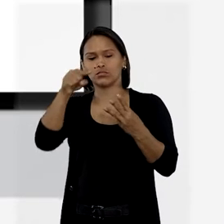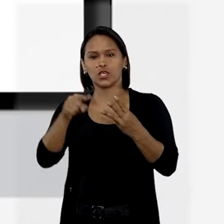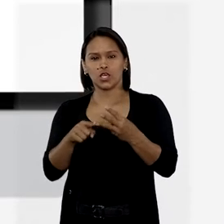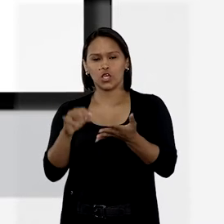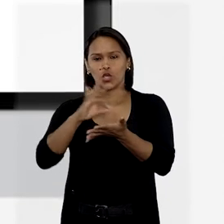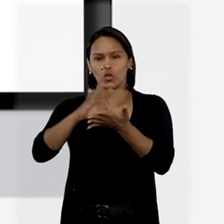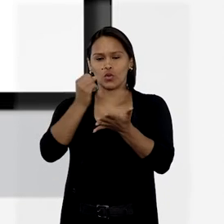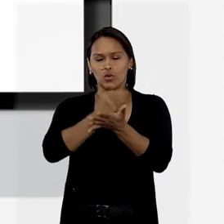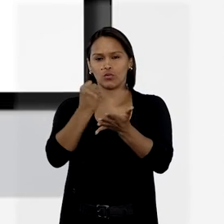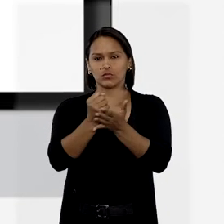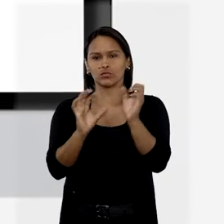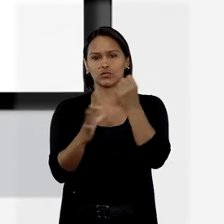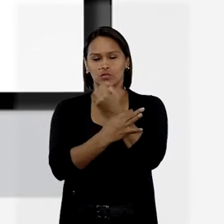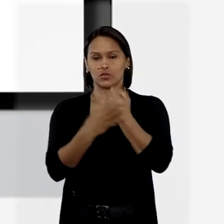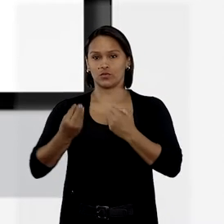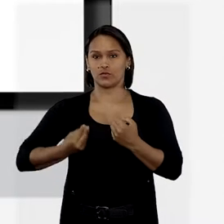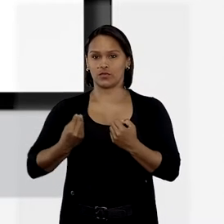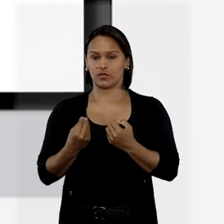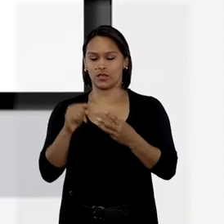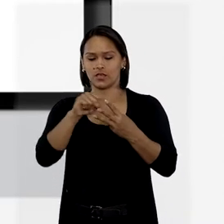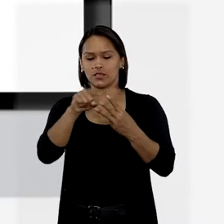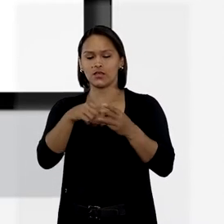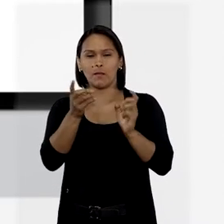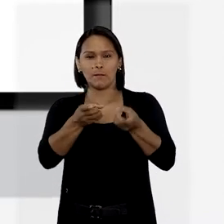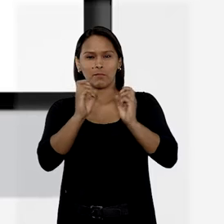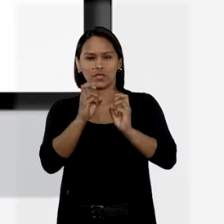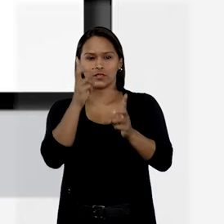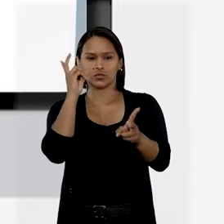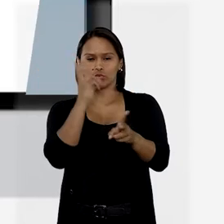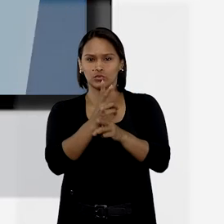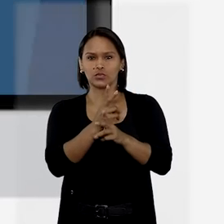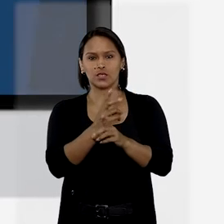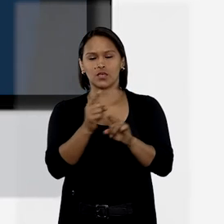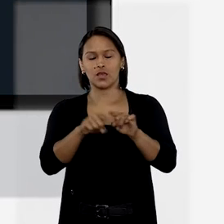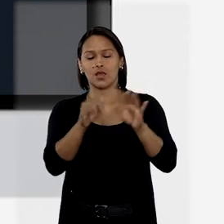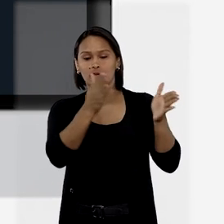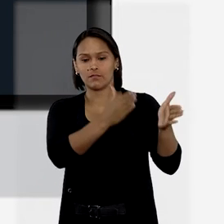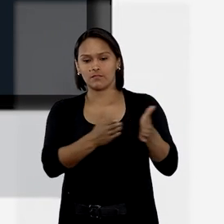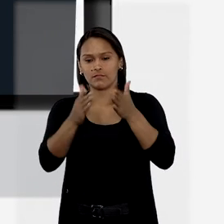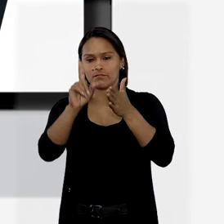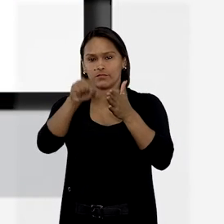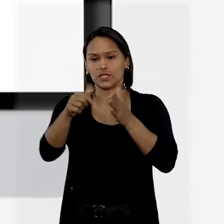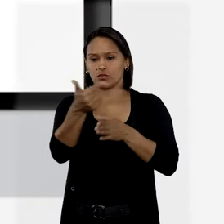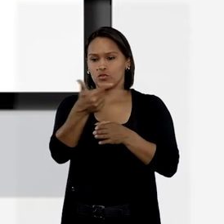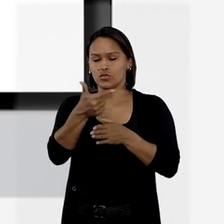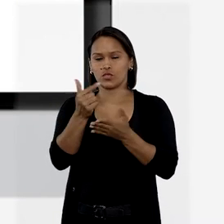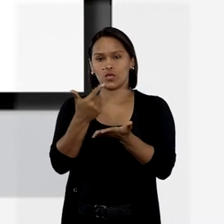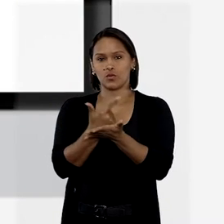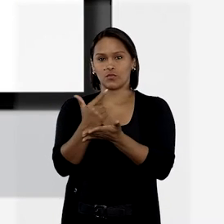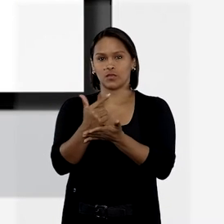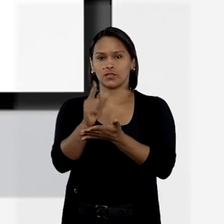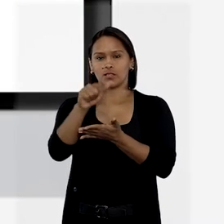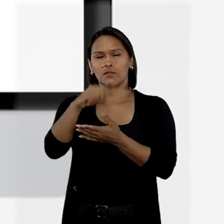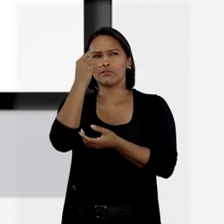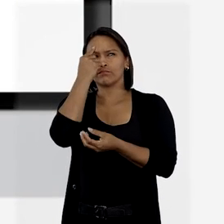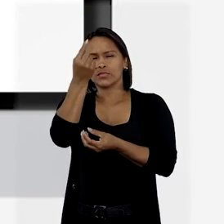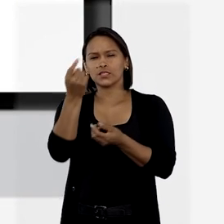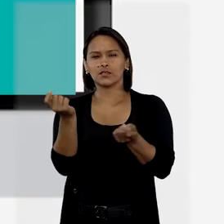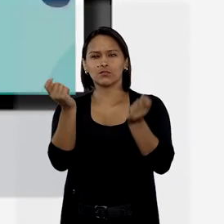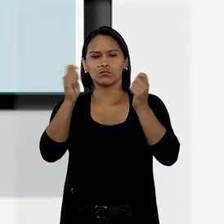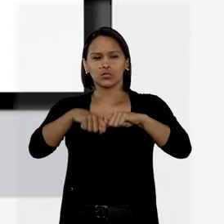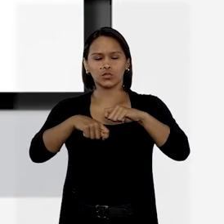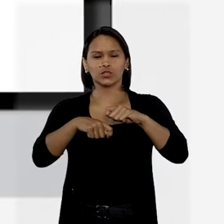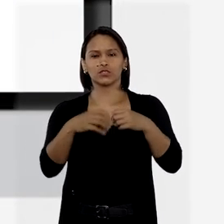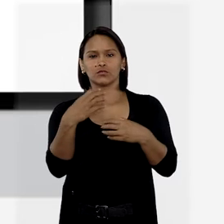Contrato de Seguro de Vida. Identificados os núcleos, passamos para o segundo passo, que é pensar nas